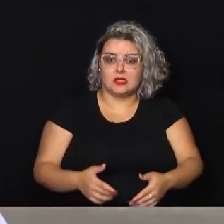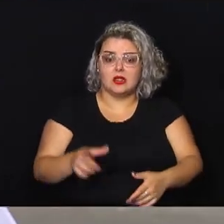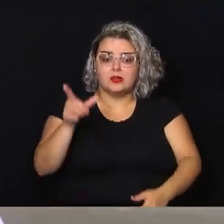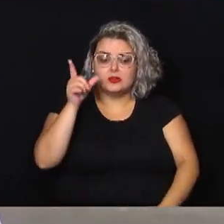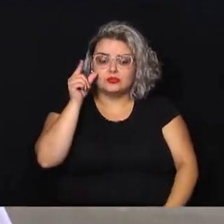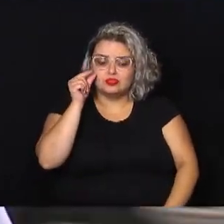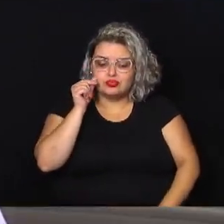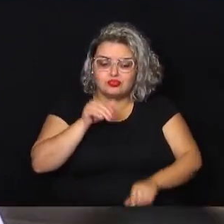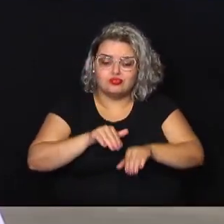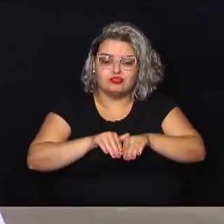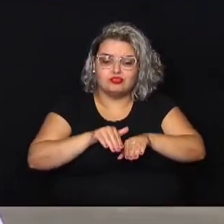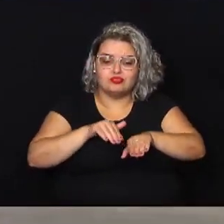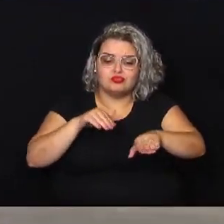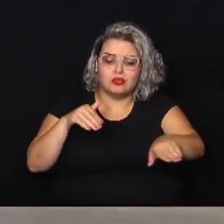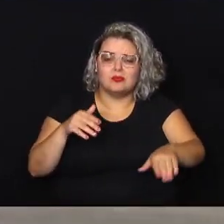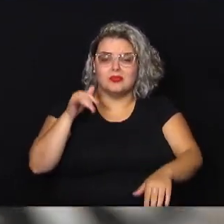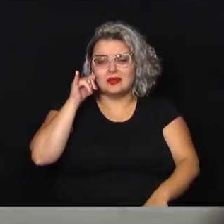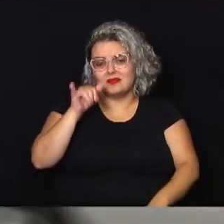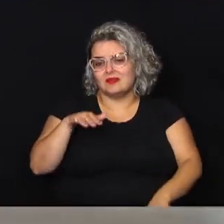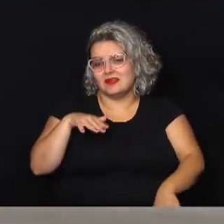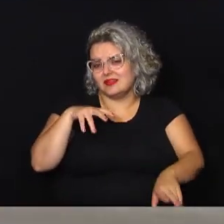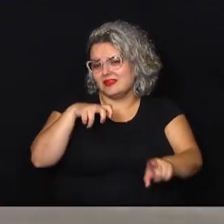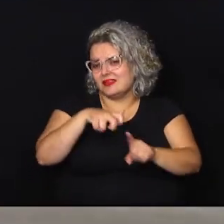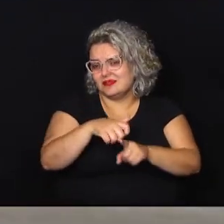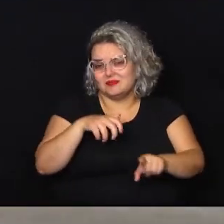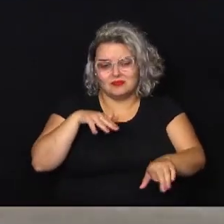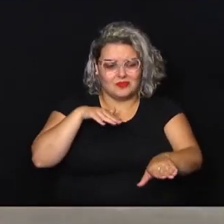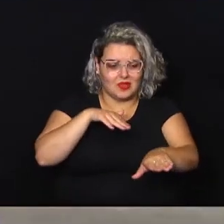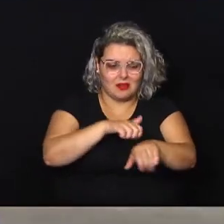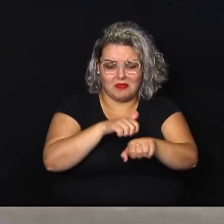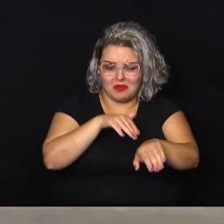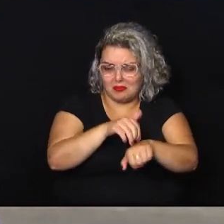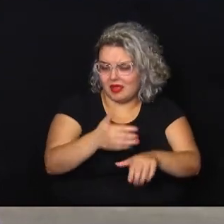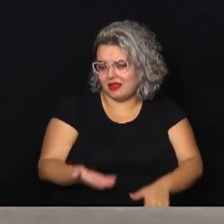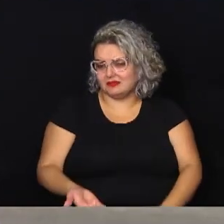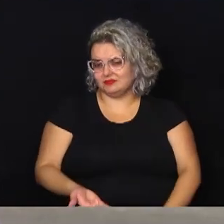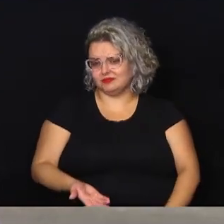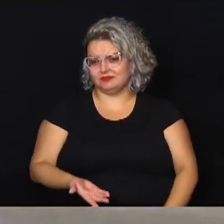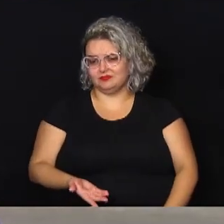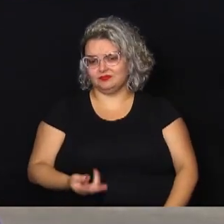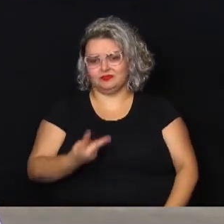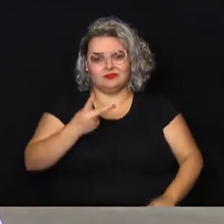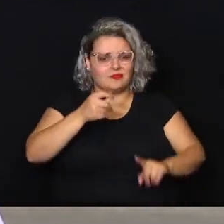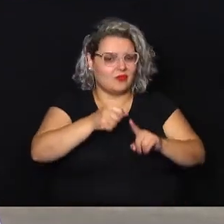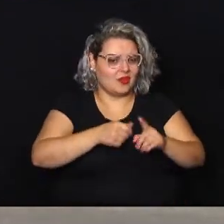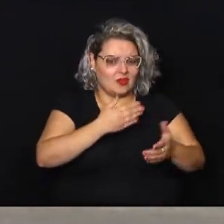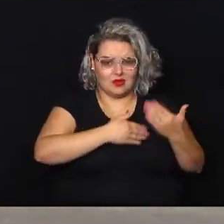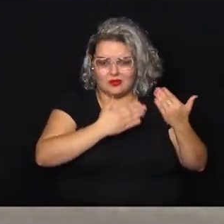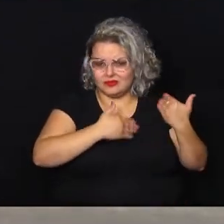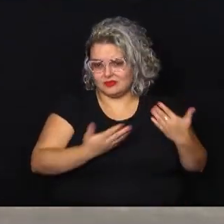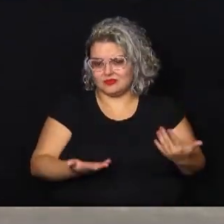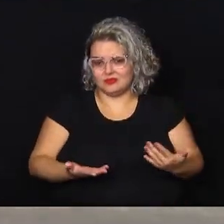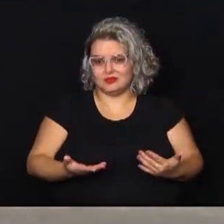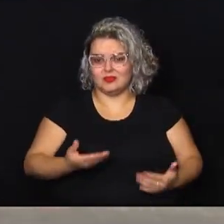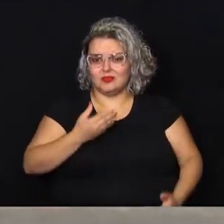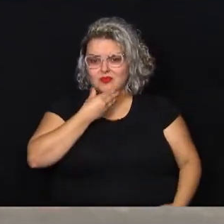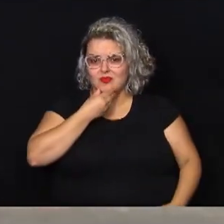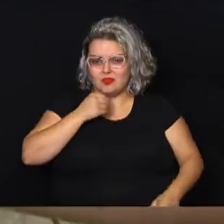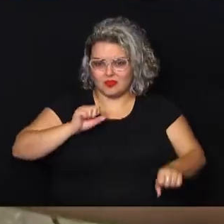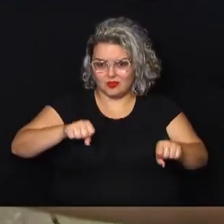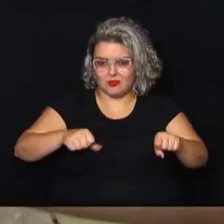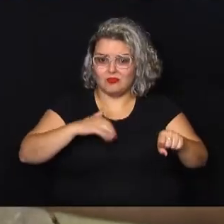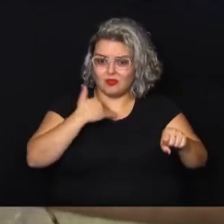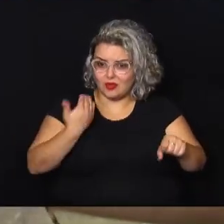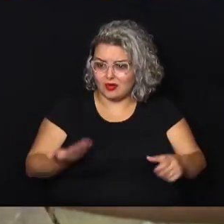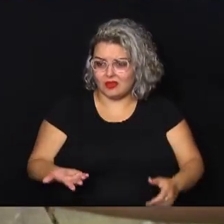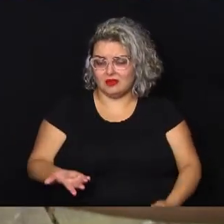os acidentes. Uns dois meses atrás, um cara de moto morreu.